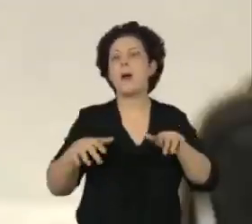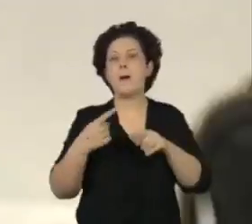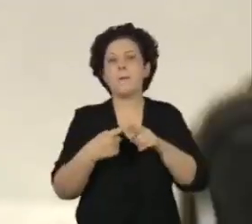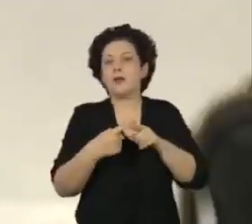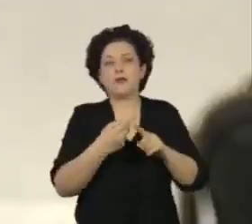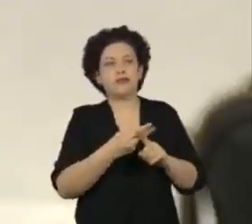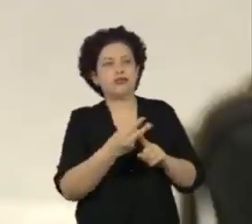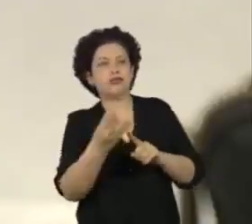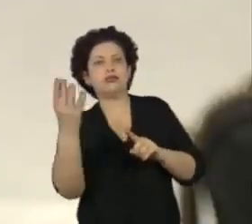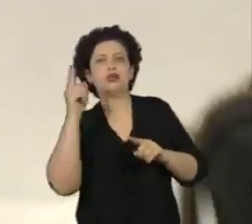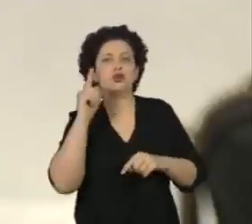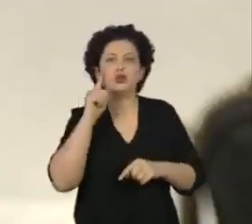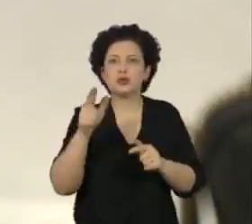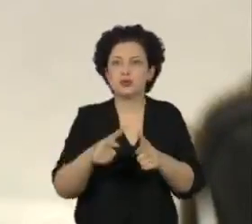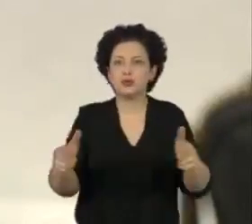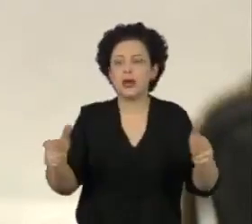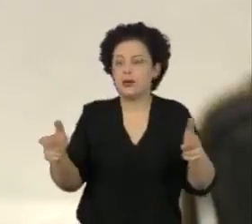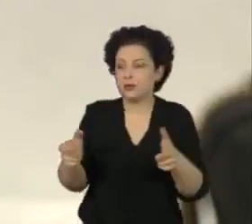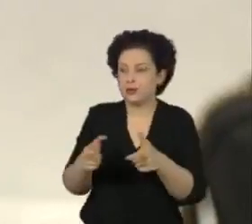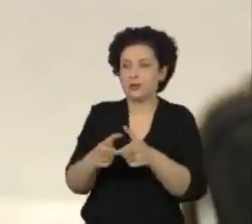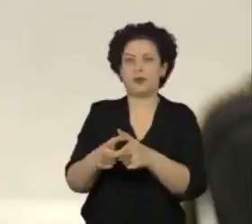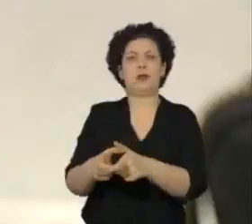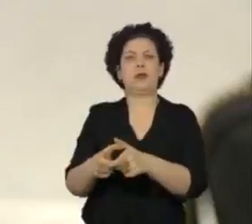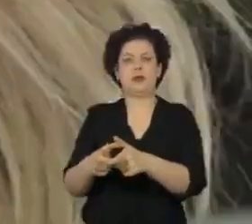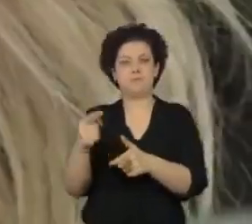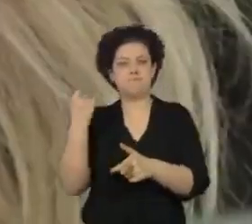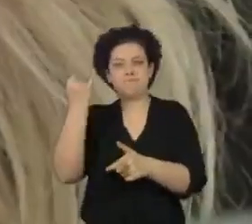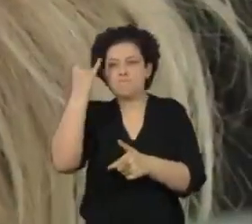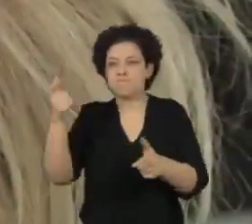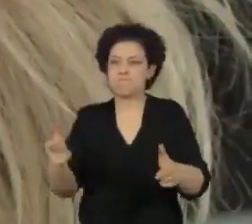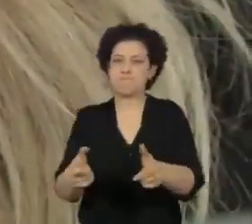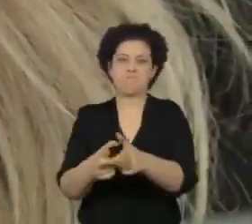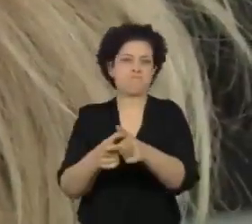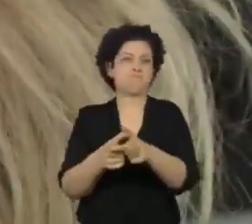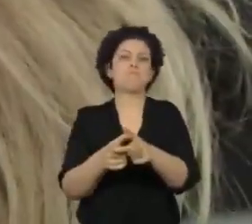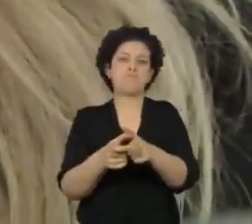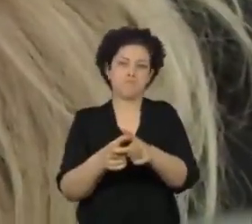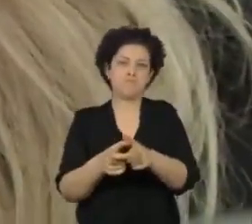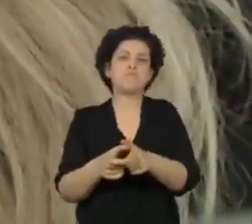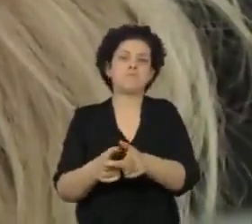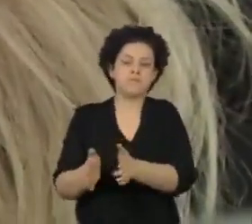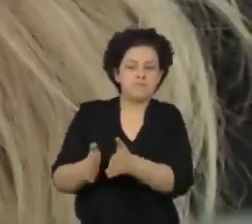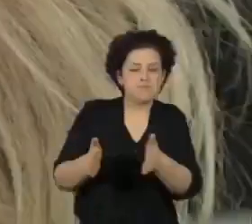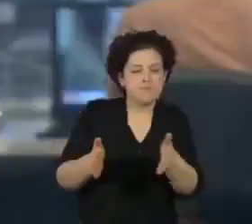diariamente, essa redução tem um impacto profundo na redução de casos a médio e longo prazo. Então, vamos